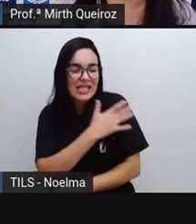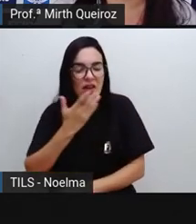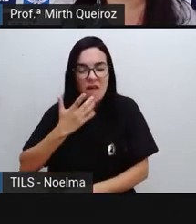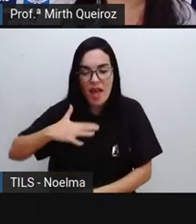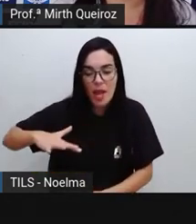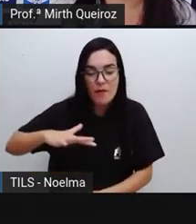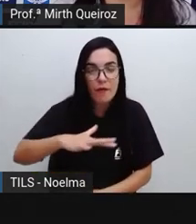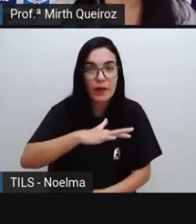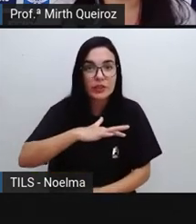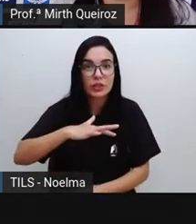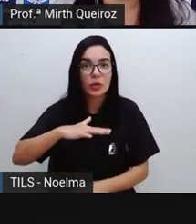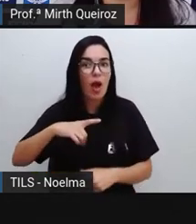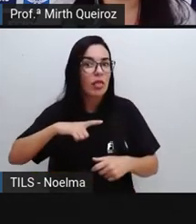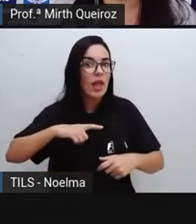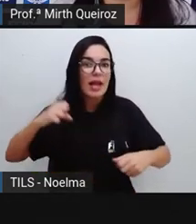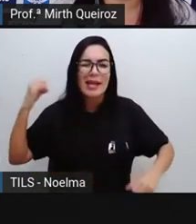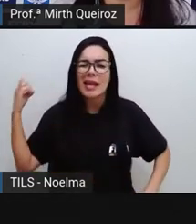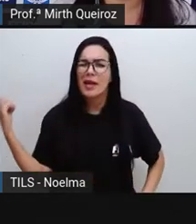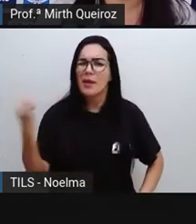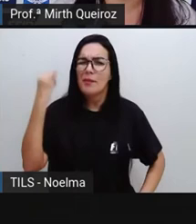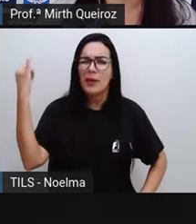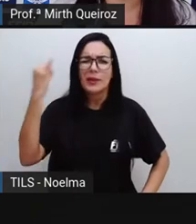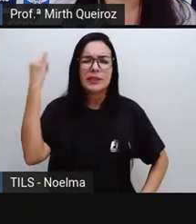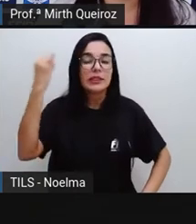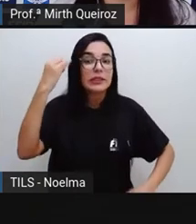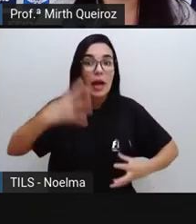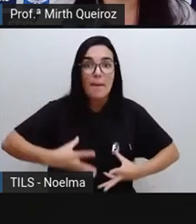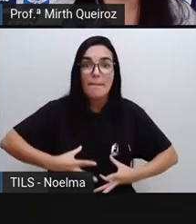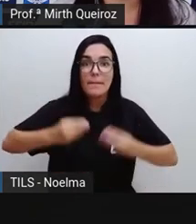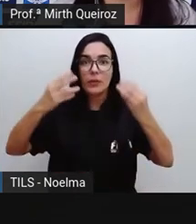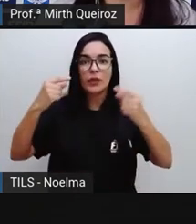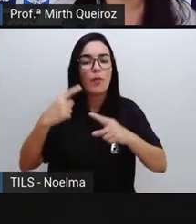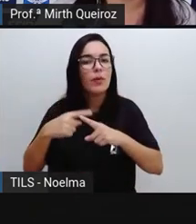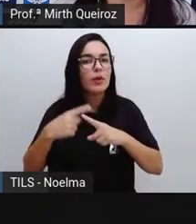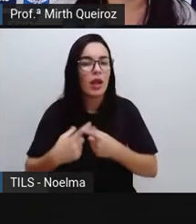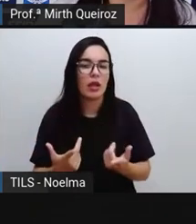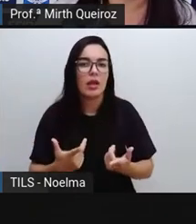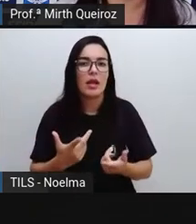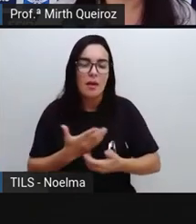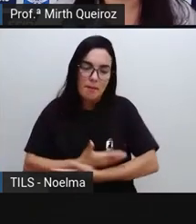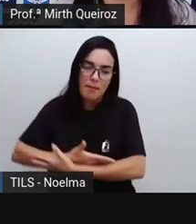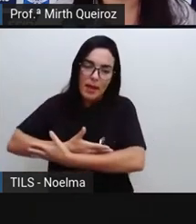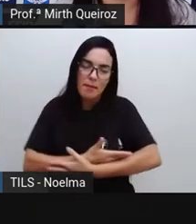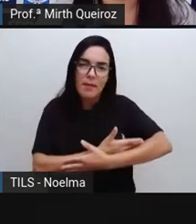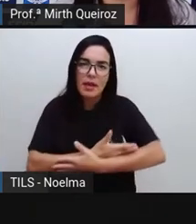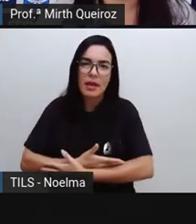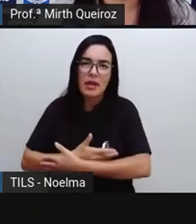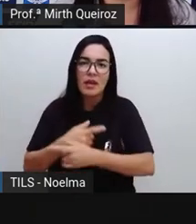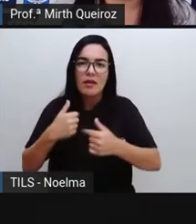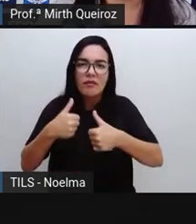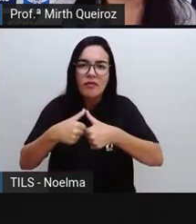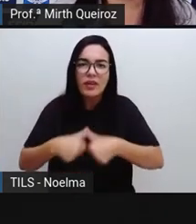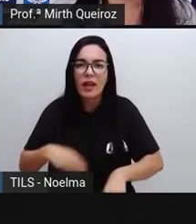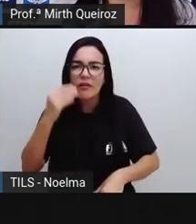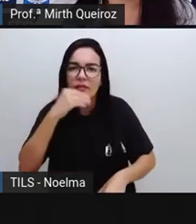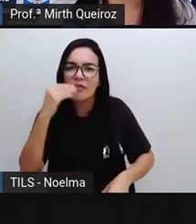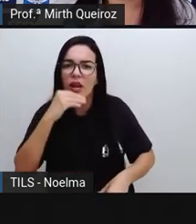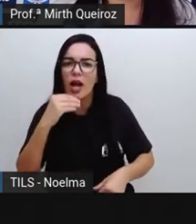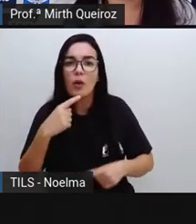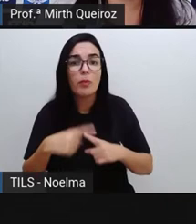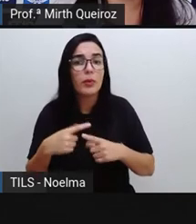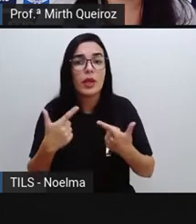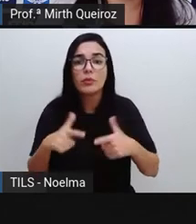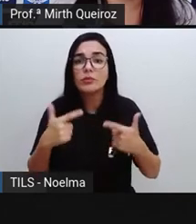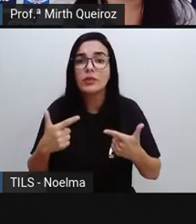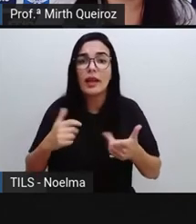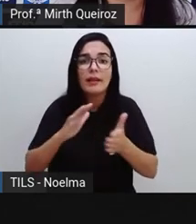infantil, ela é de extrema importância devido à maior vulnerabilidade das crianças e bebês, né? À doenças, até porque eles não possuem